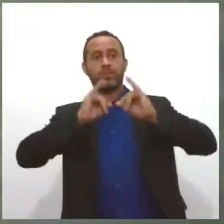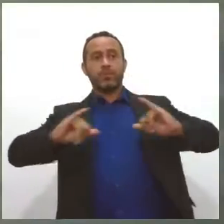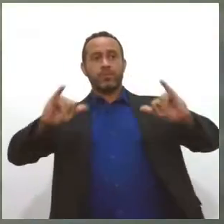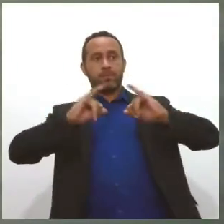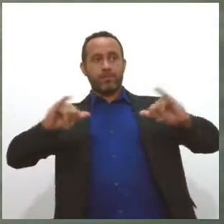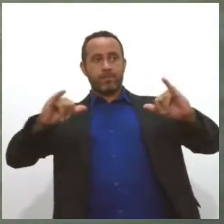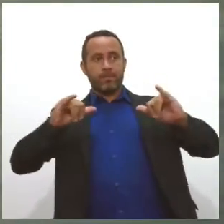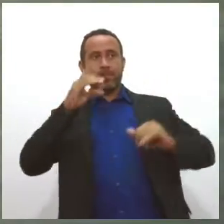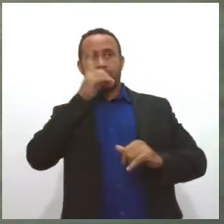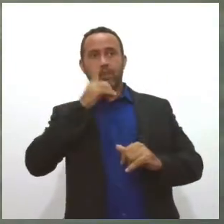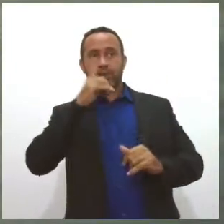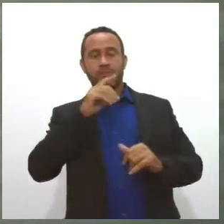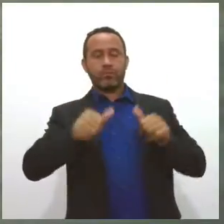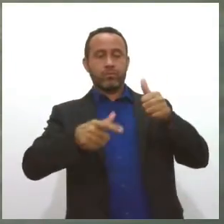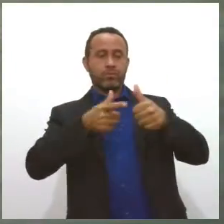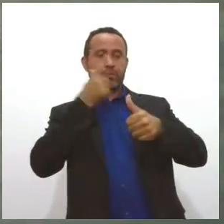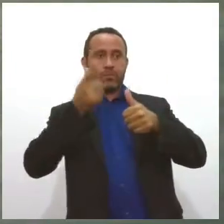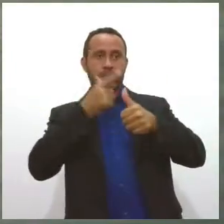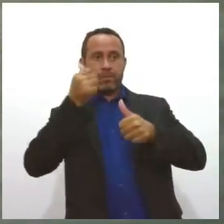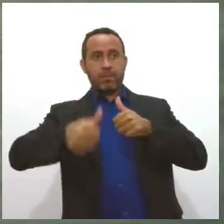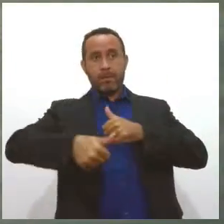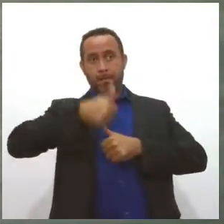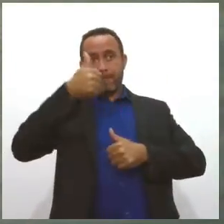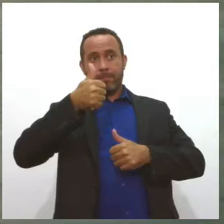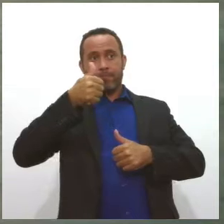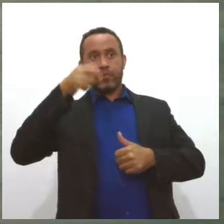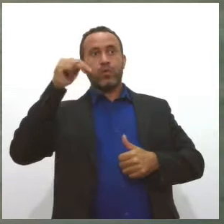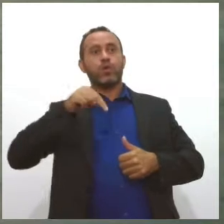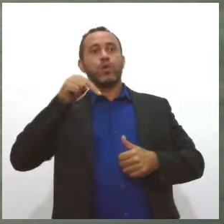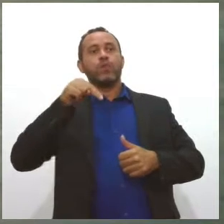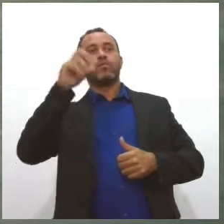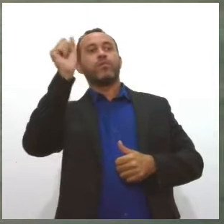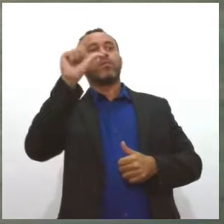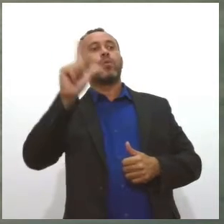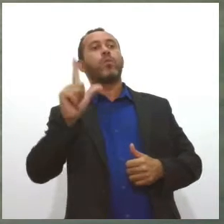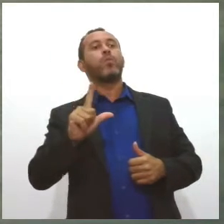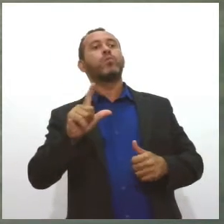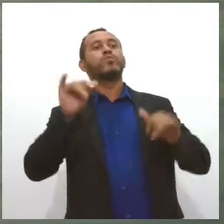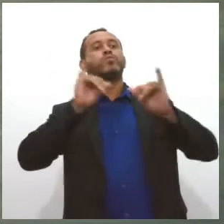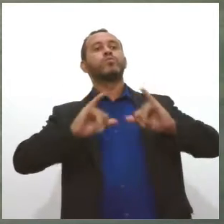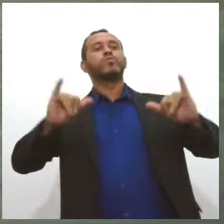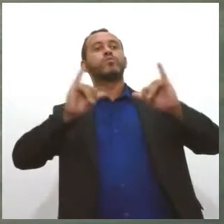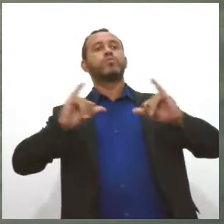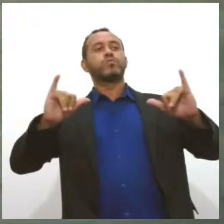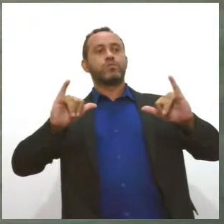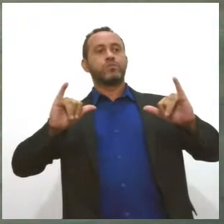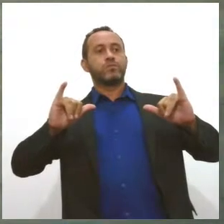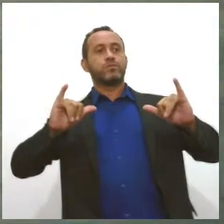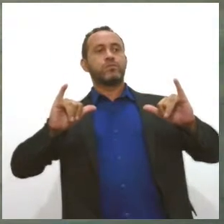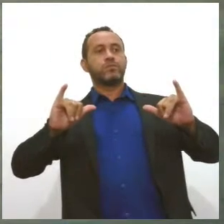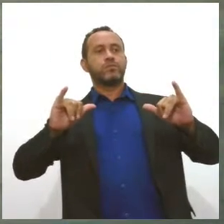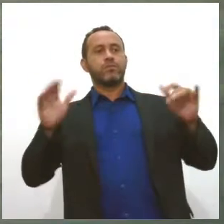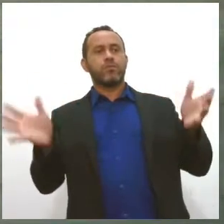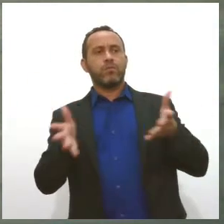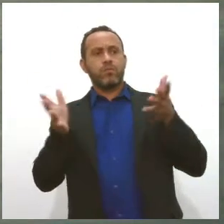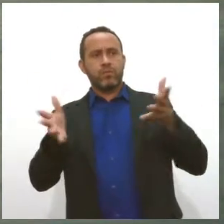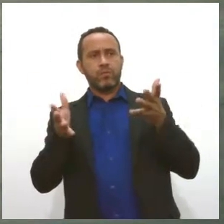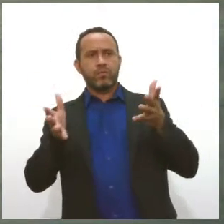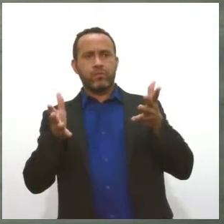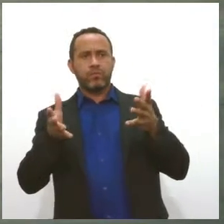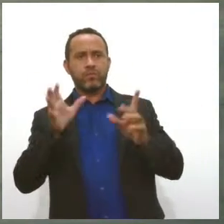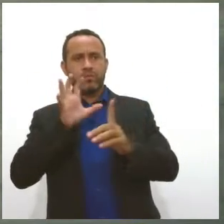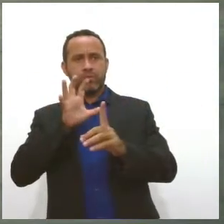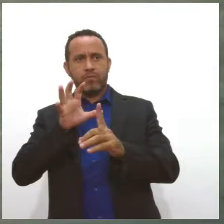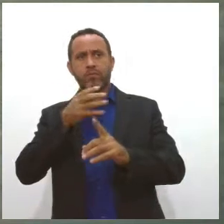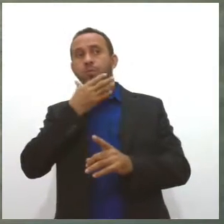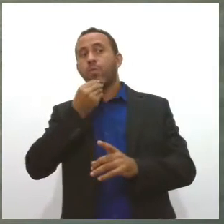domingo, dia 1º, a campanha Novembro Azul. É uma campanha, Valkyria, que incentiva os homens a procurarem